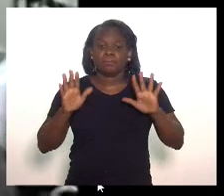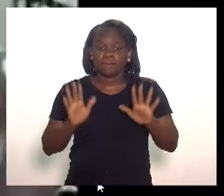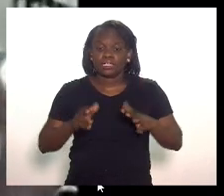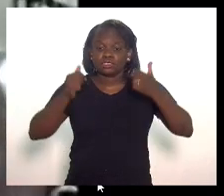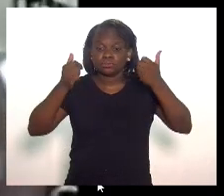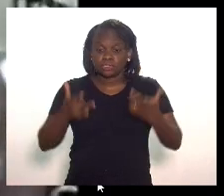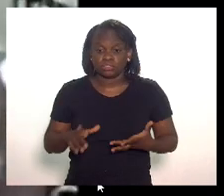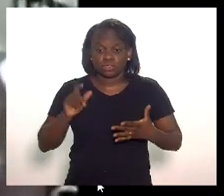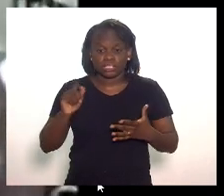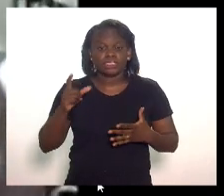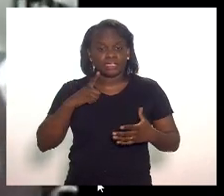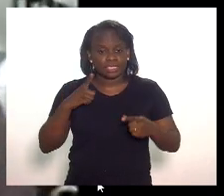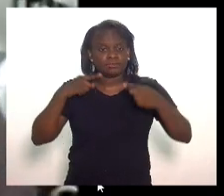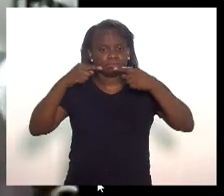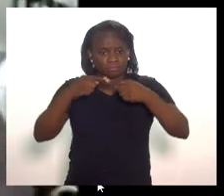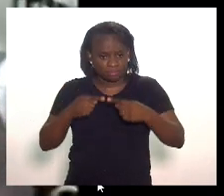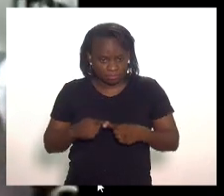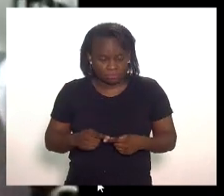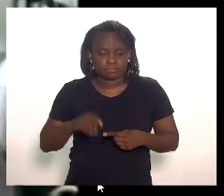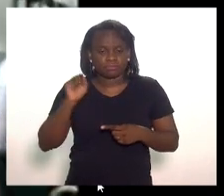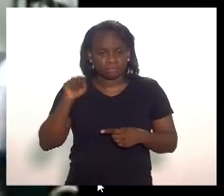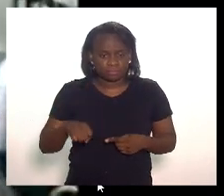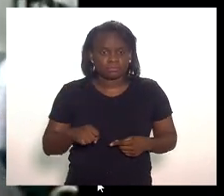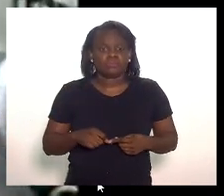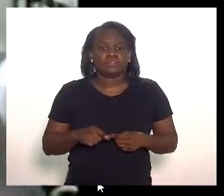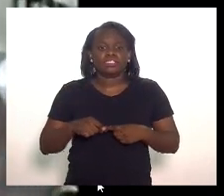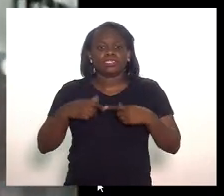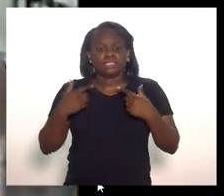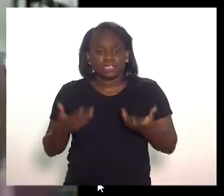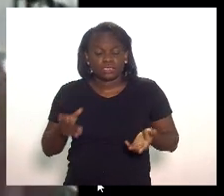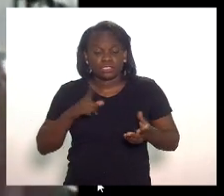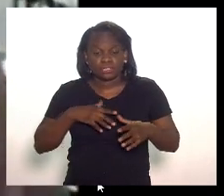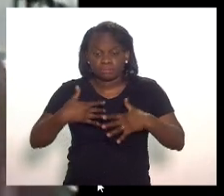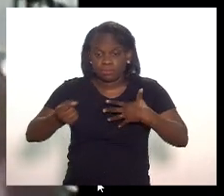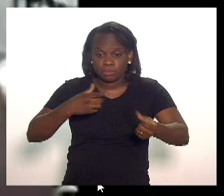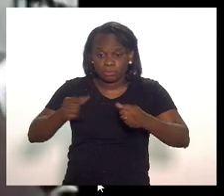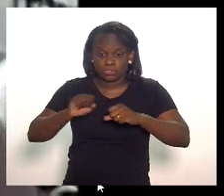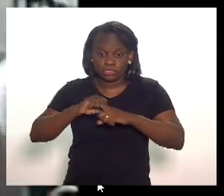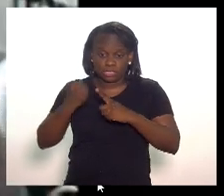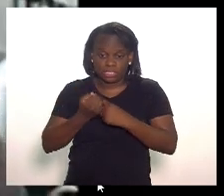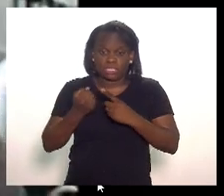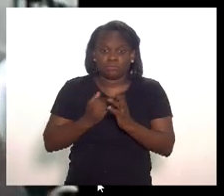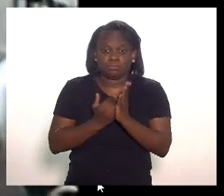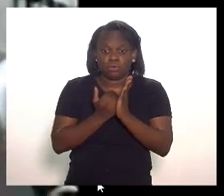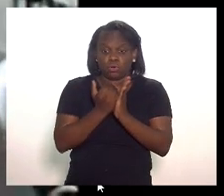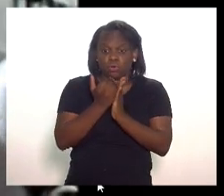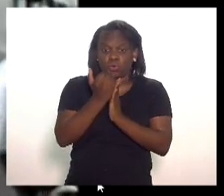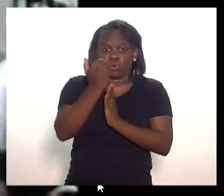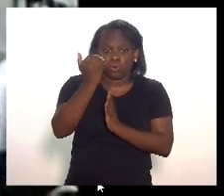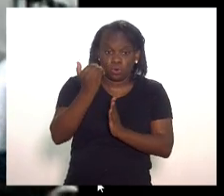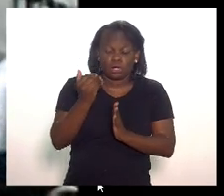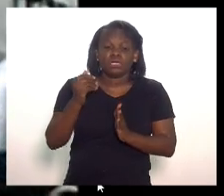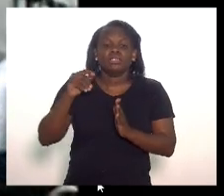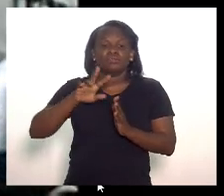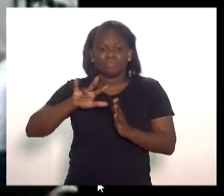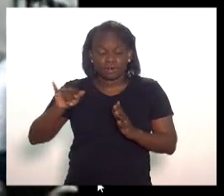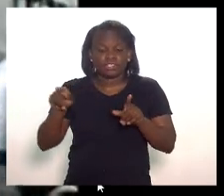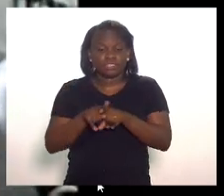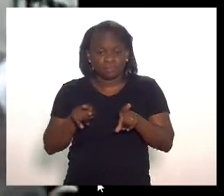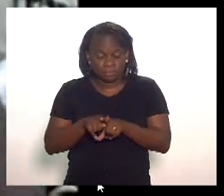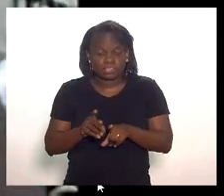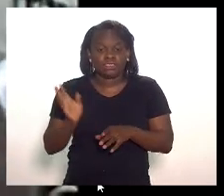apontado que há uma relação direta então se os níveis de contágio na sociedade estão aumentando isso vai repercutir